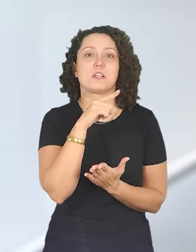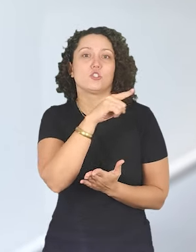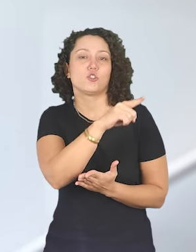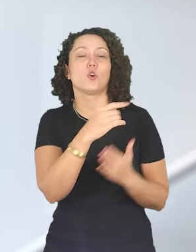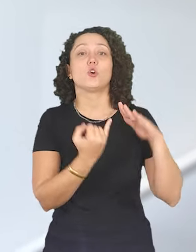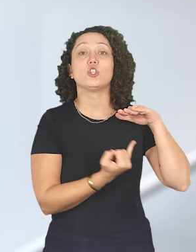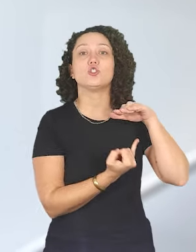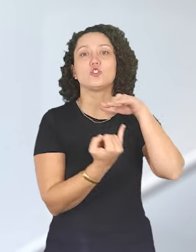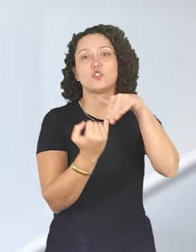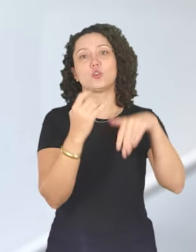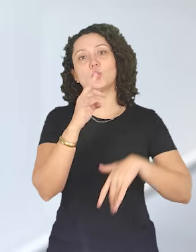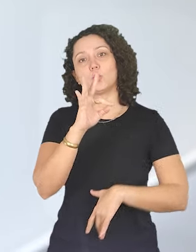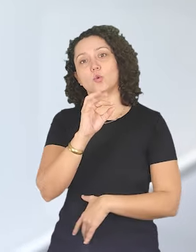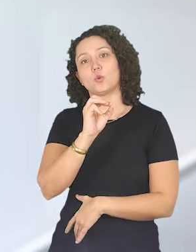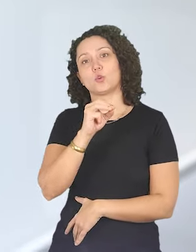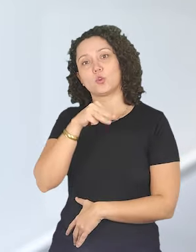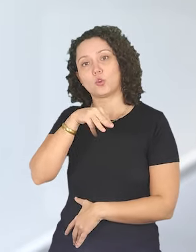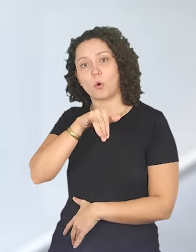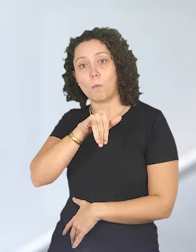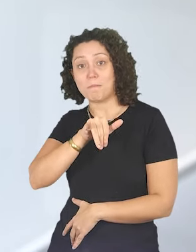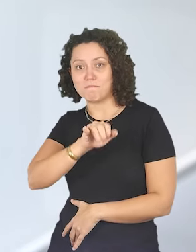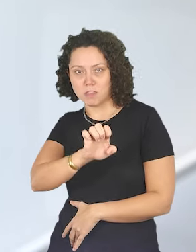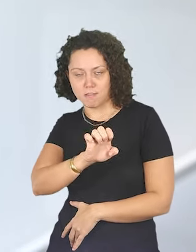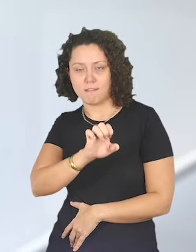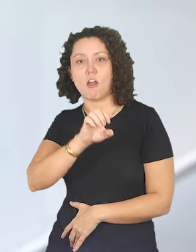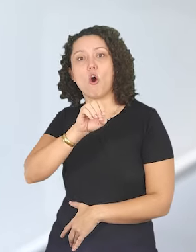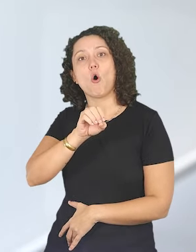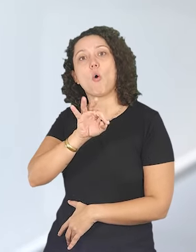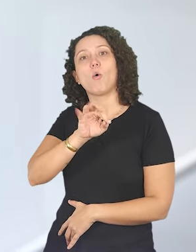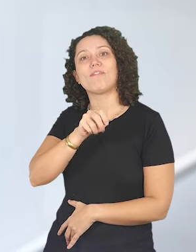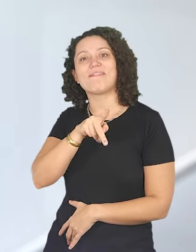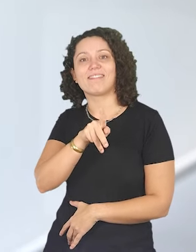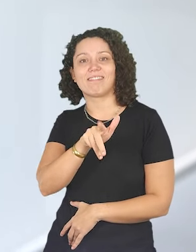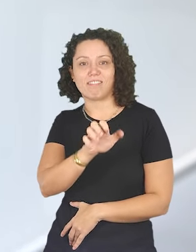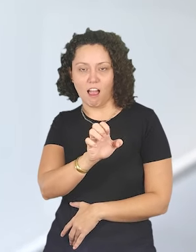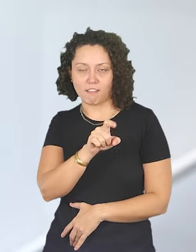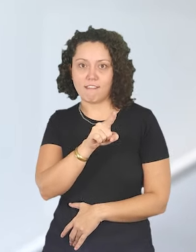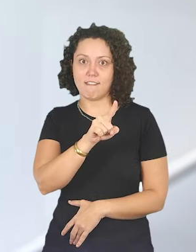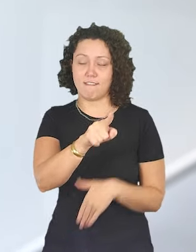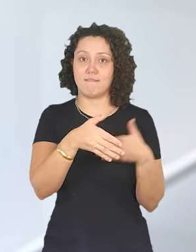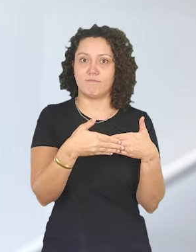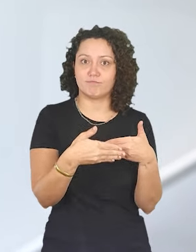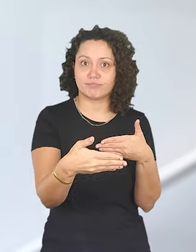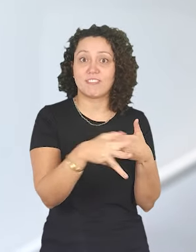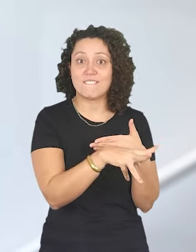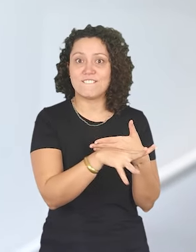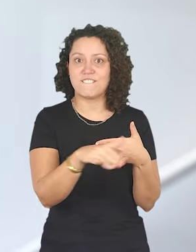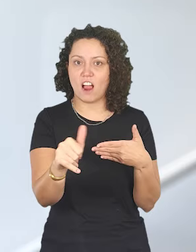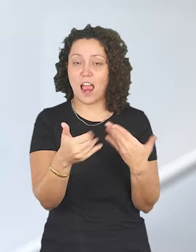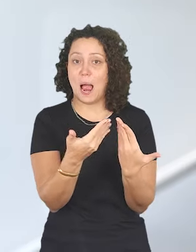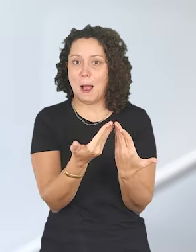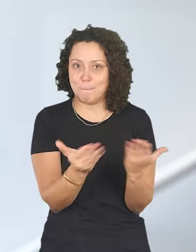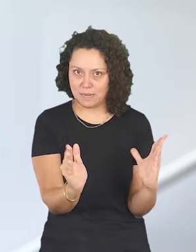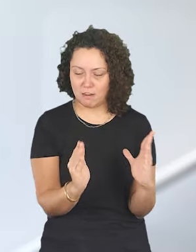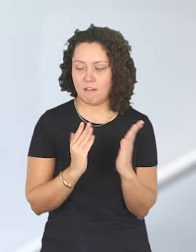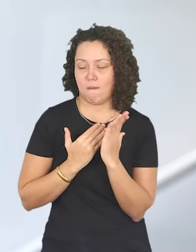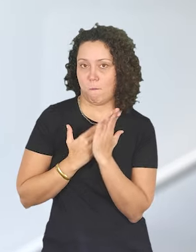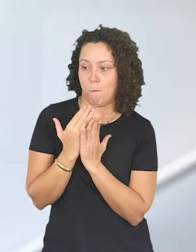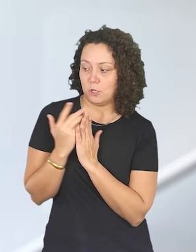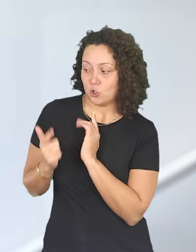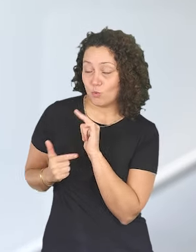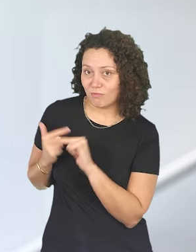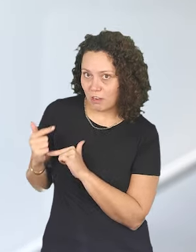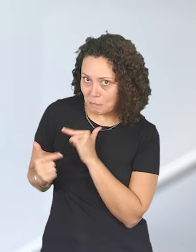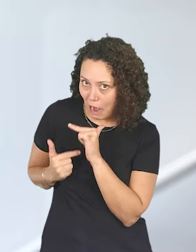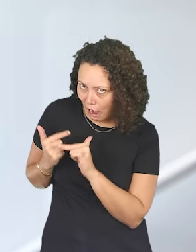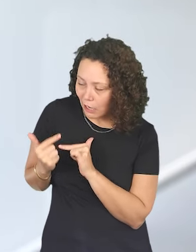Instituto Tomiotaki. Quer dizer, ele sabia que daquele momento em diante o Instituto iria existir. Então nós começamos a fazer um trabalho em um